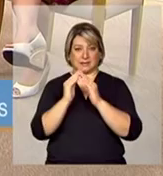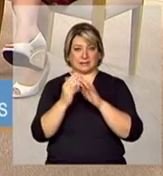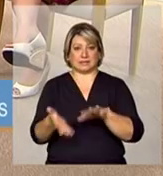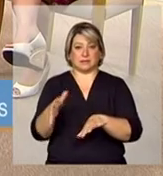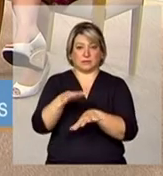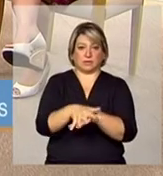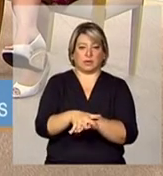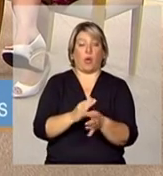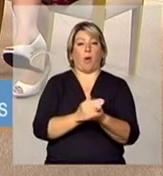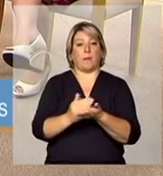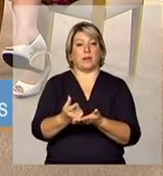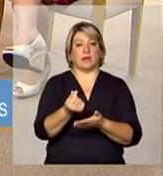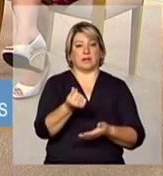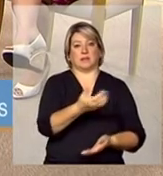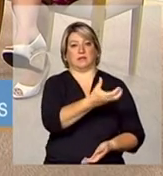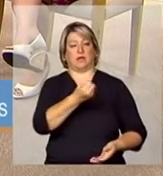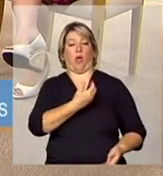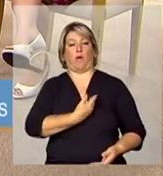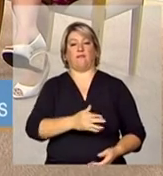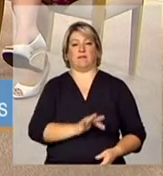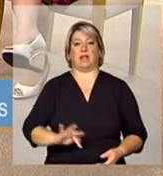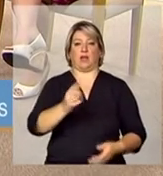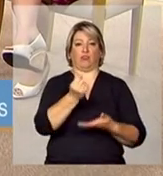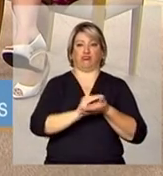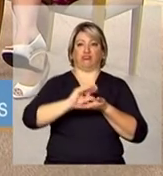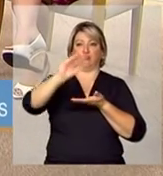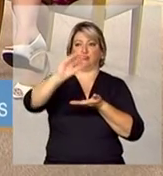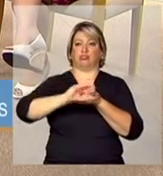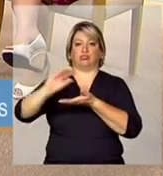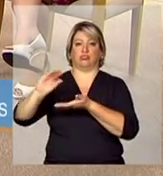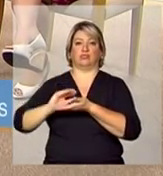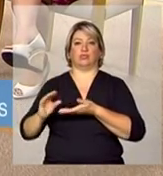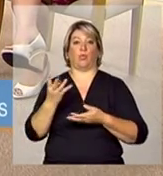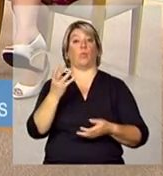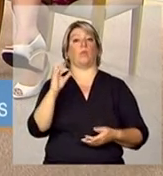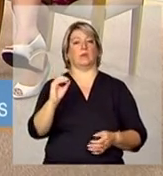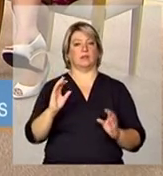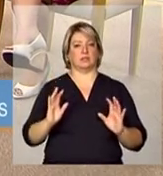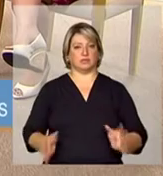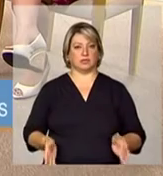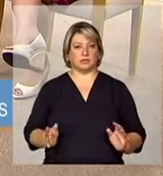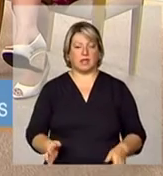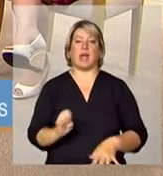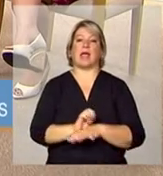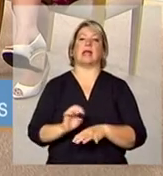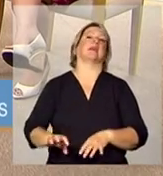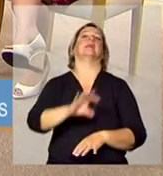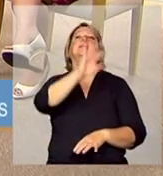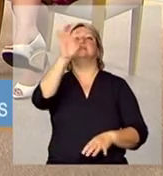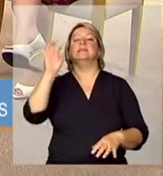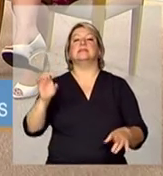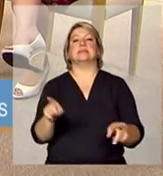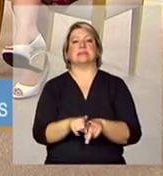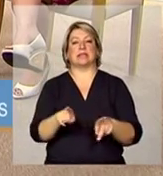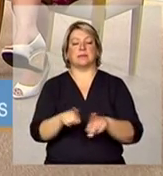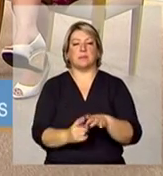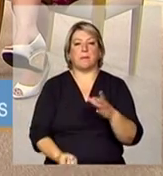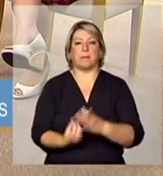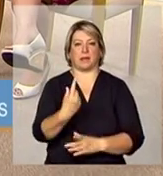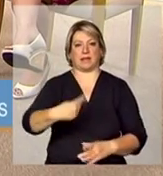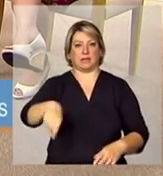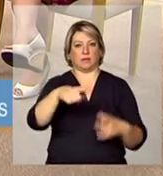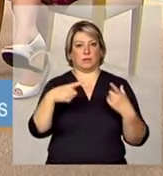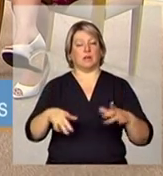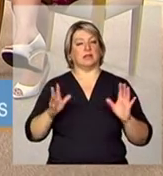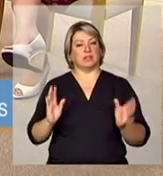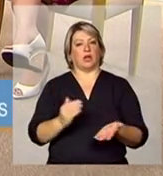receber recursos do governo federal e recursos também dos estados para a implantação dessas unidades mas foi iniciado um